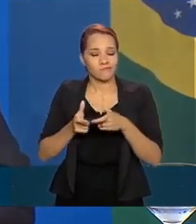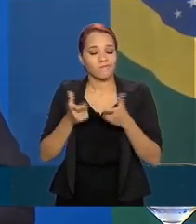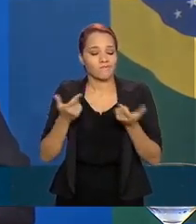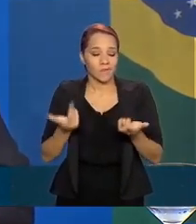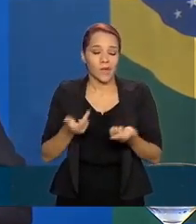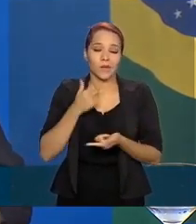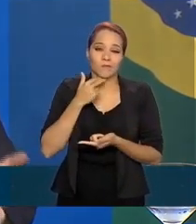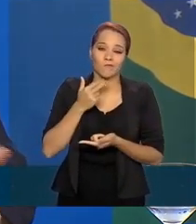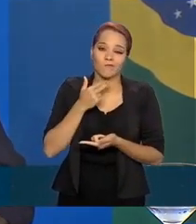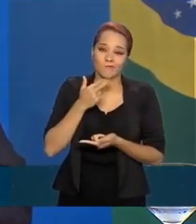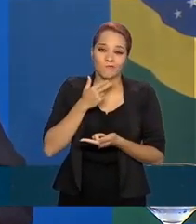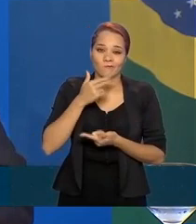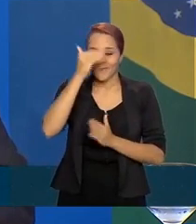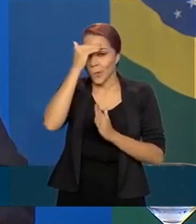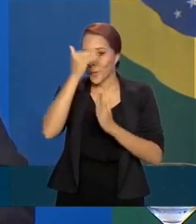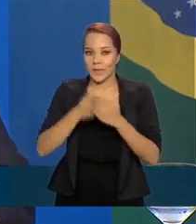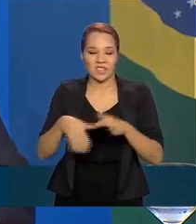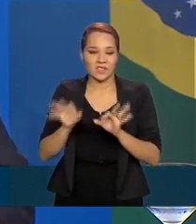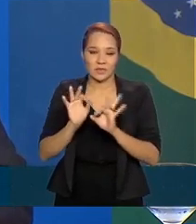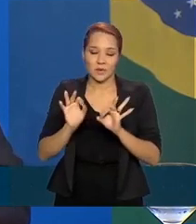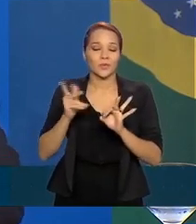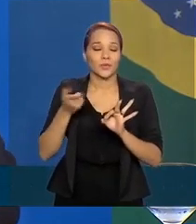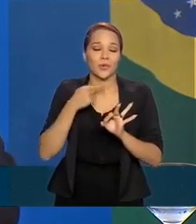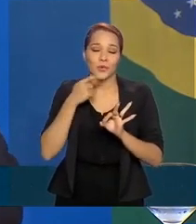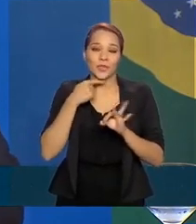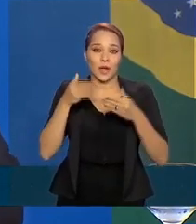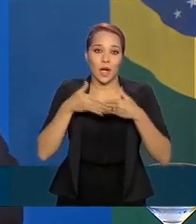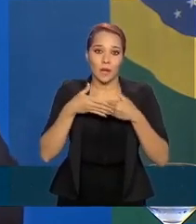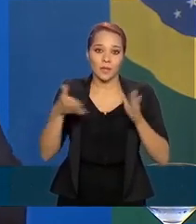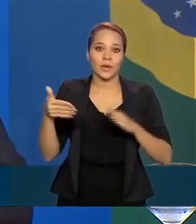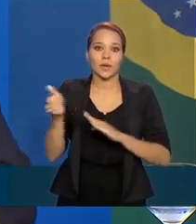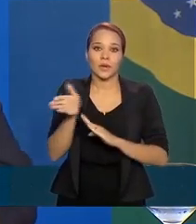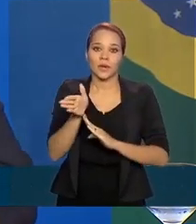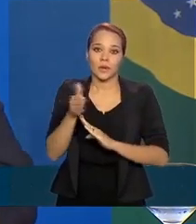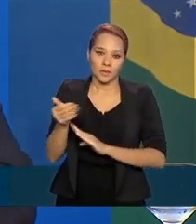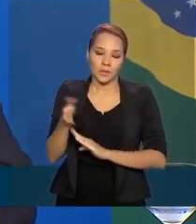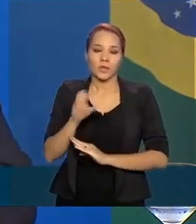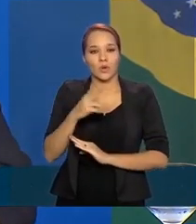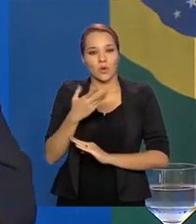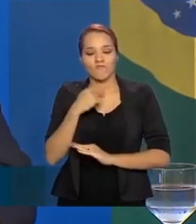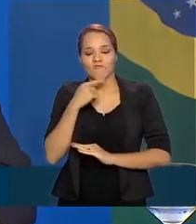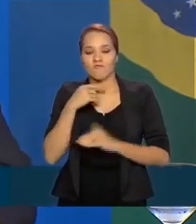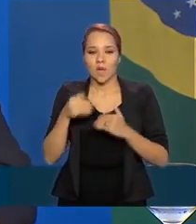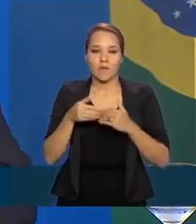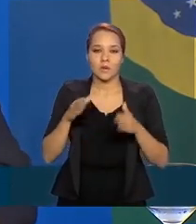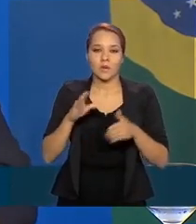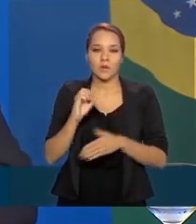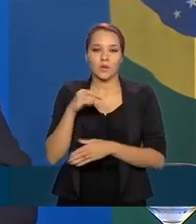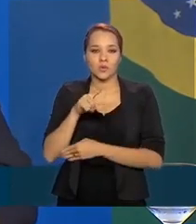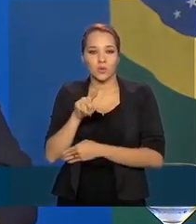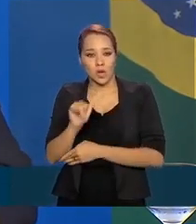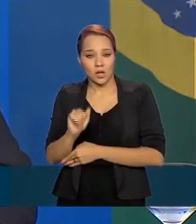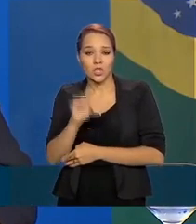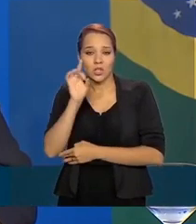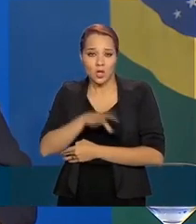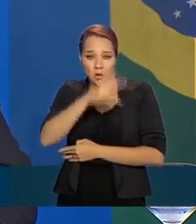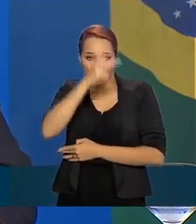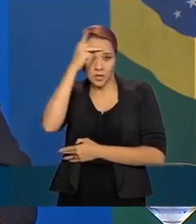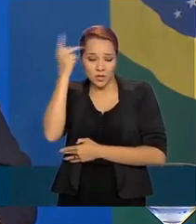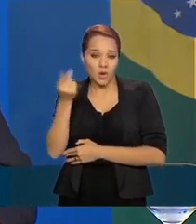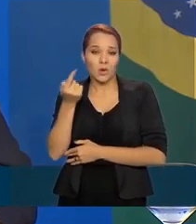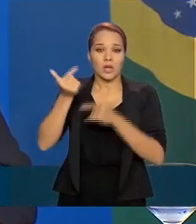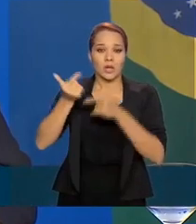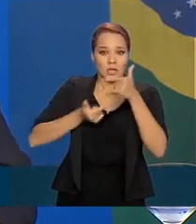desrespeitar isso e não podemos, em muitos casos, abrir fisicamente os consulados. Mas os nossos diplomatas, os nossos funcionários do Itamaraty,